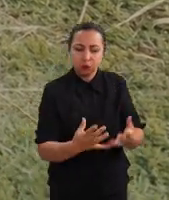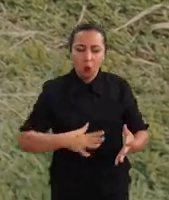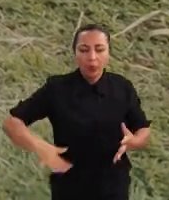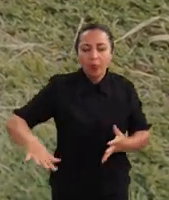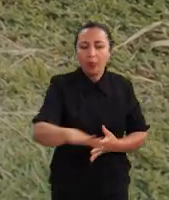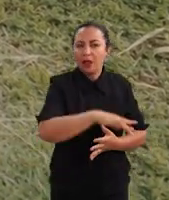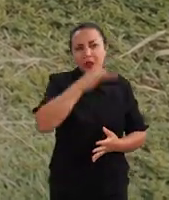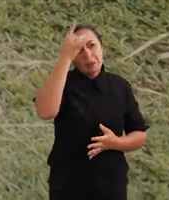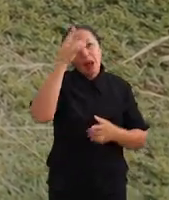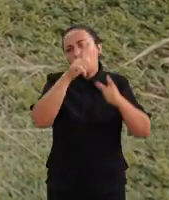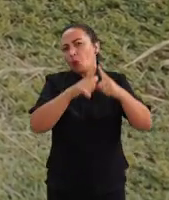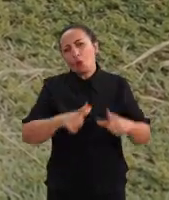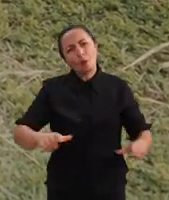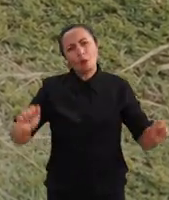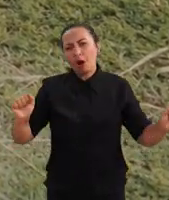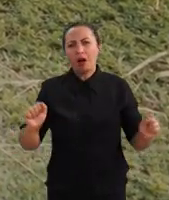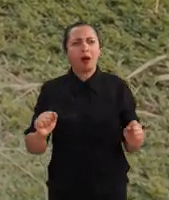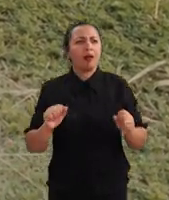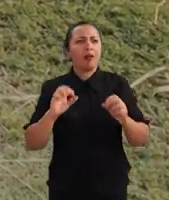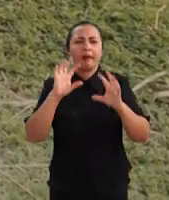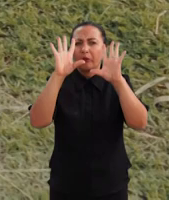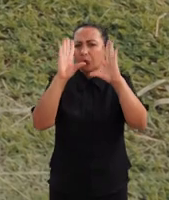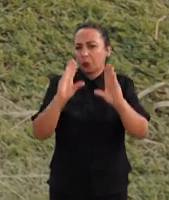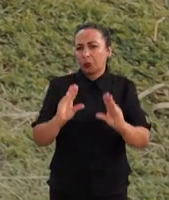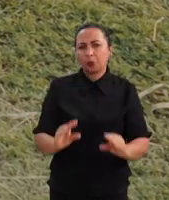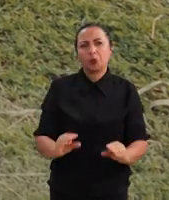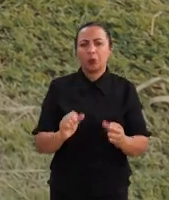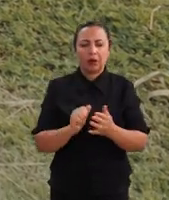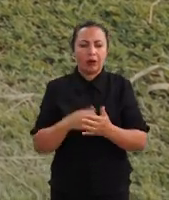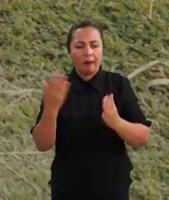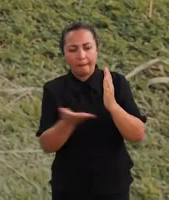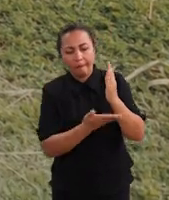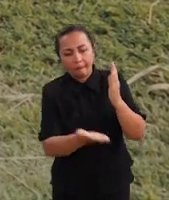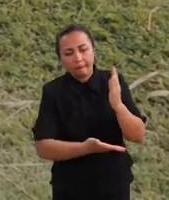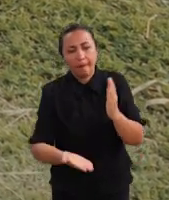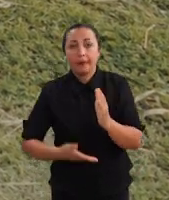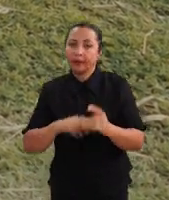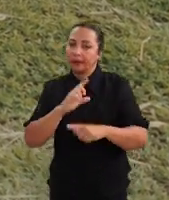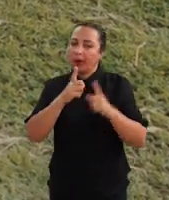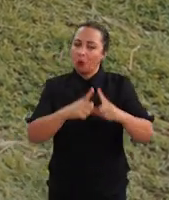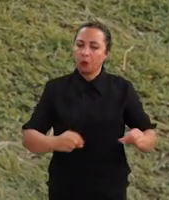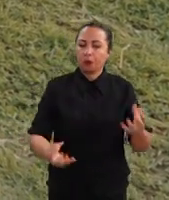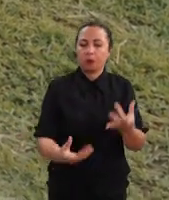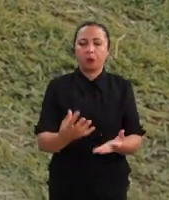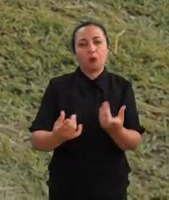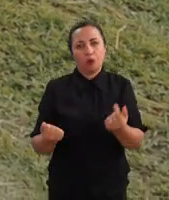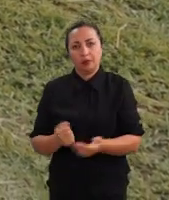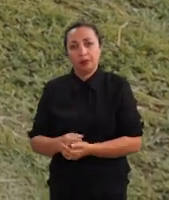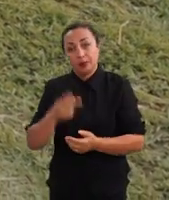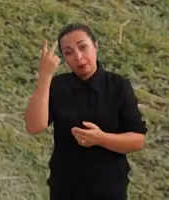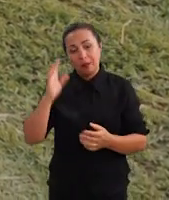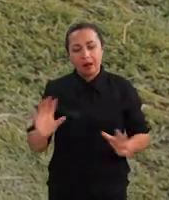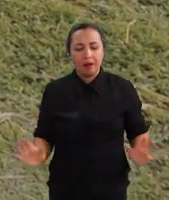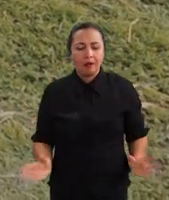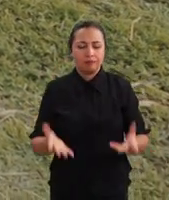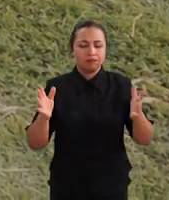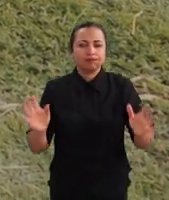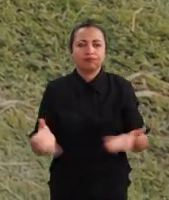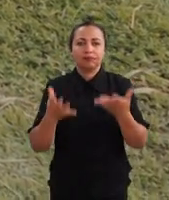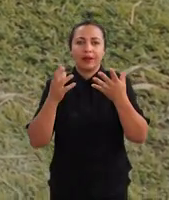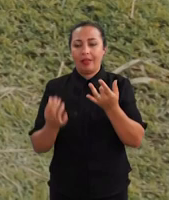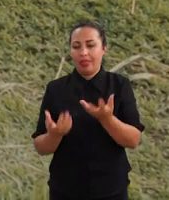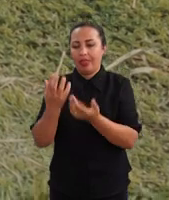área para limpar seu terreno. Digamos que tem muito mato lá crescendo e ele quer fazer essa limpeza para estimular o nascimento de